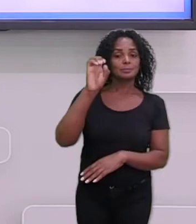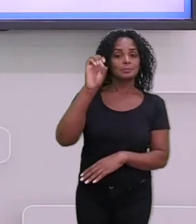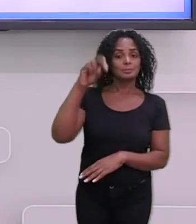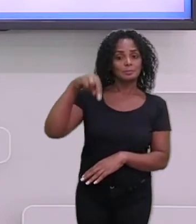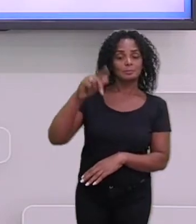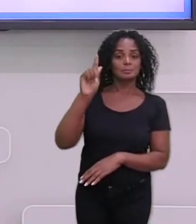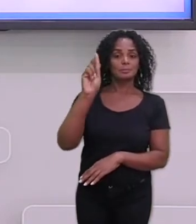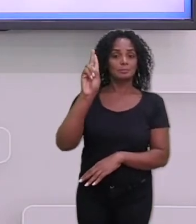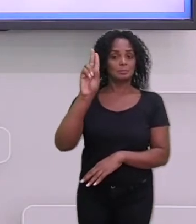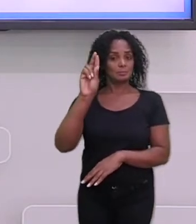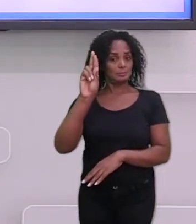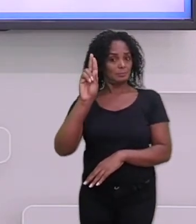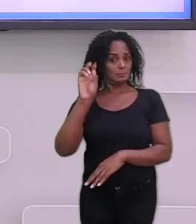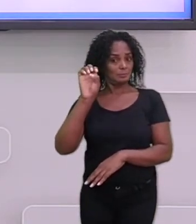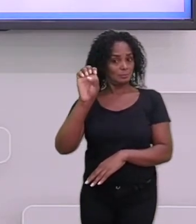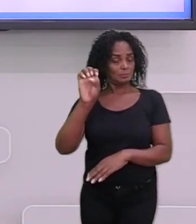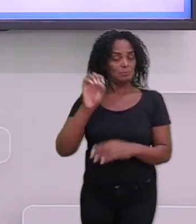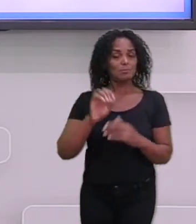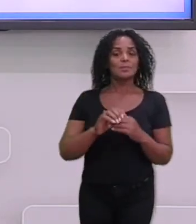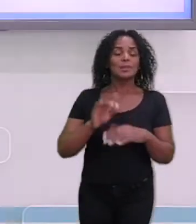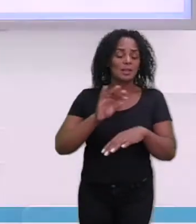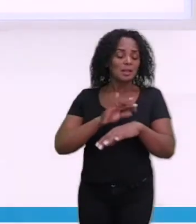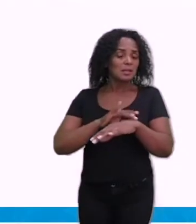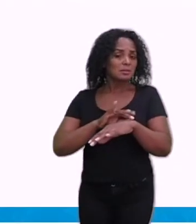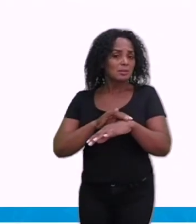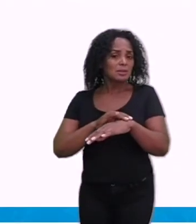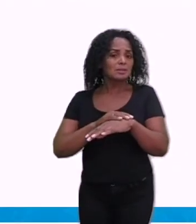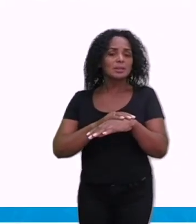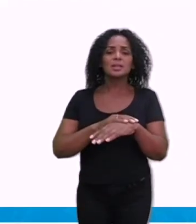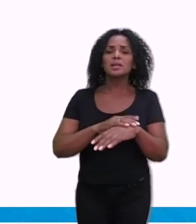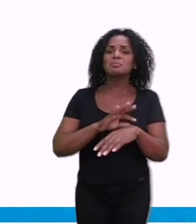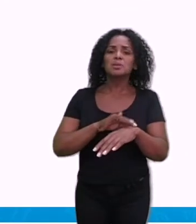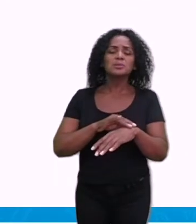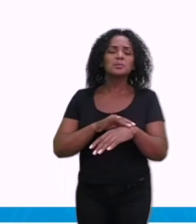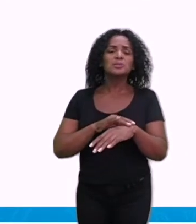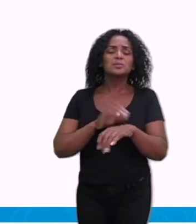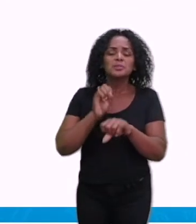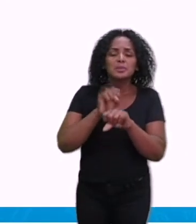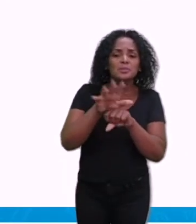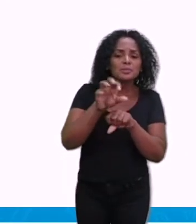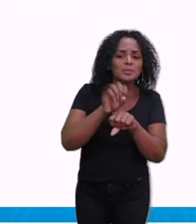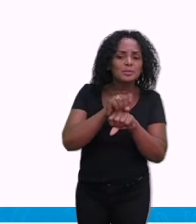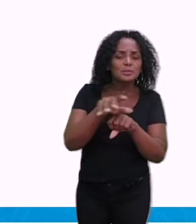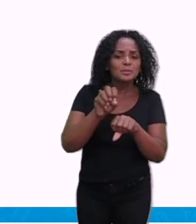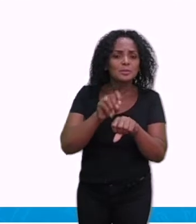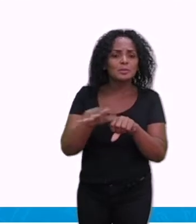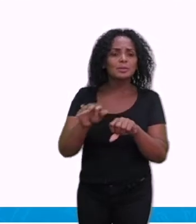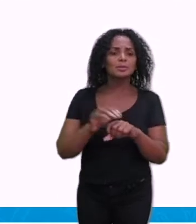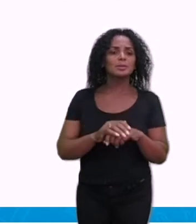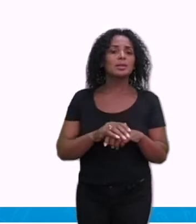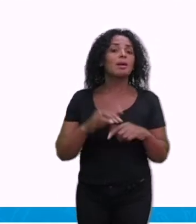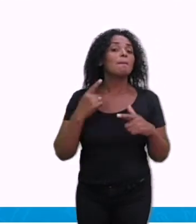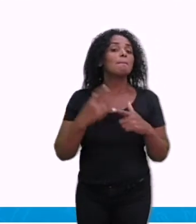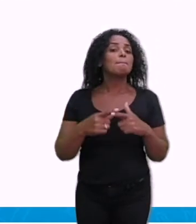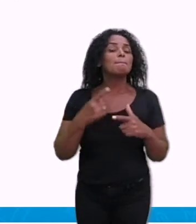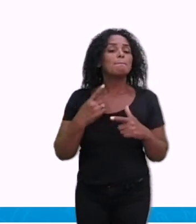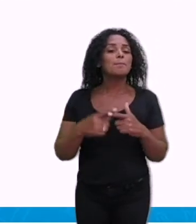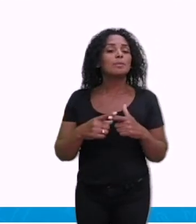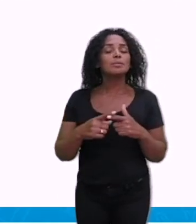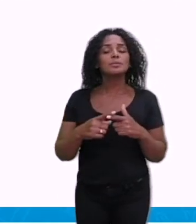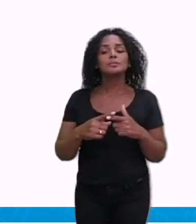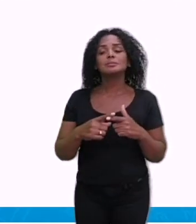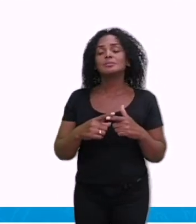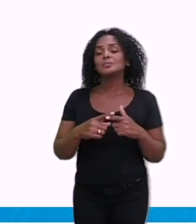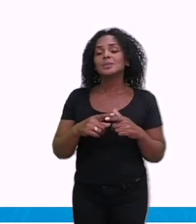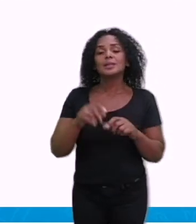Então a dengue, ela se trata de uma doença infecciosa. Por quê? Ela